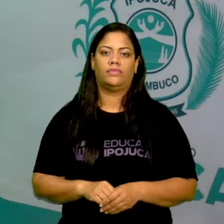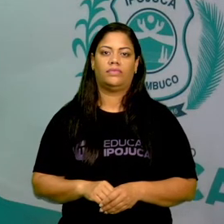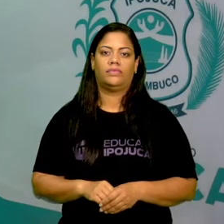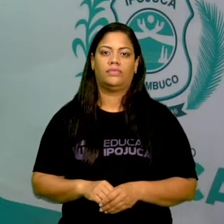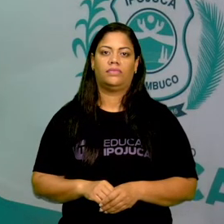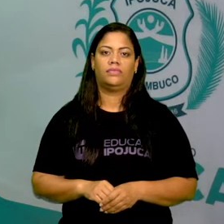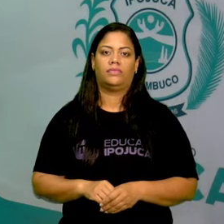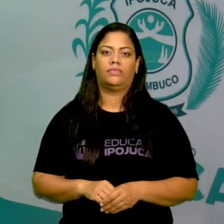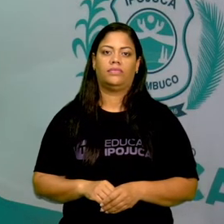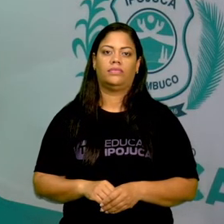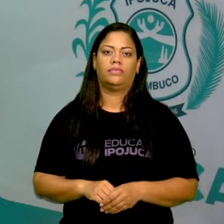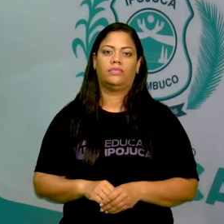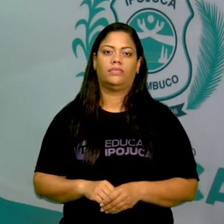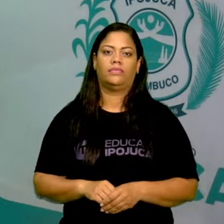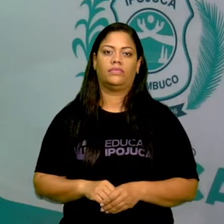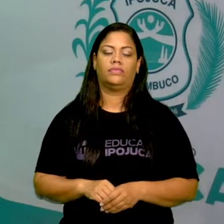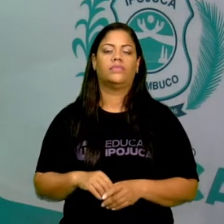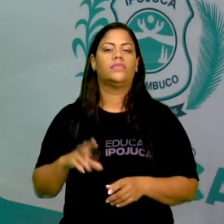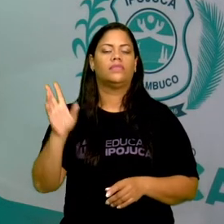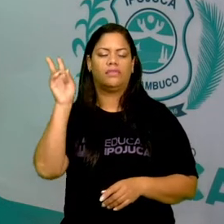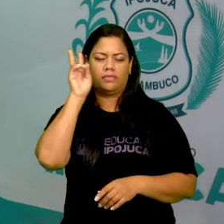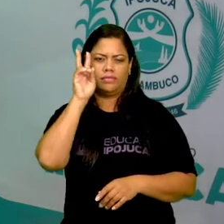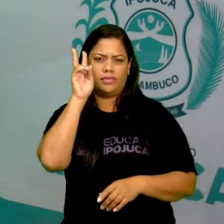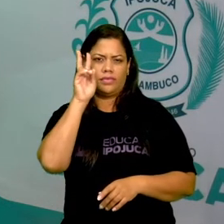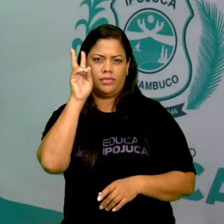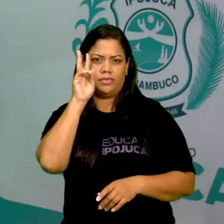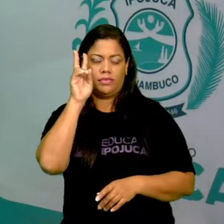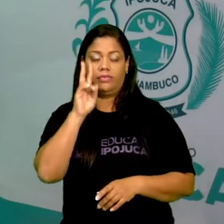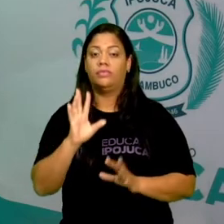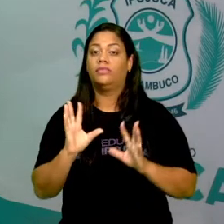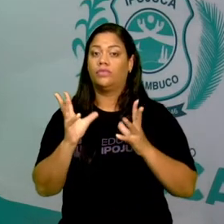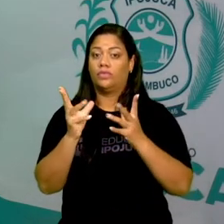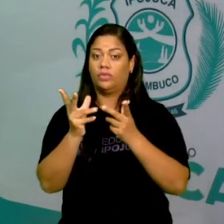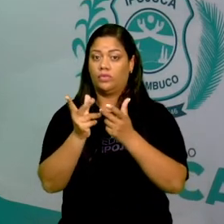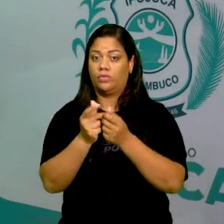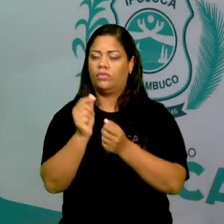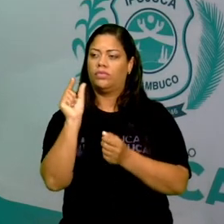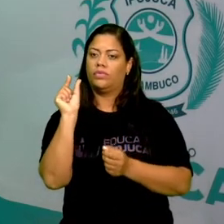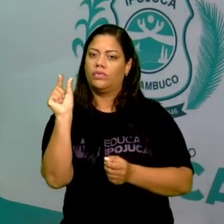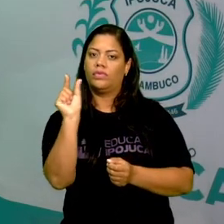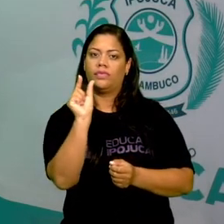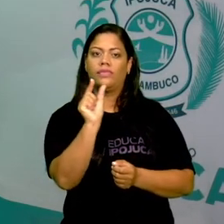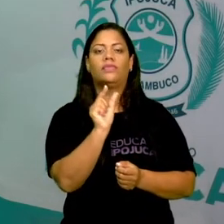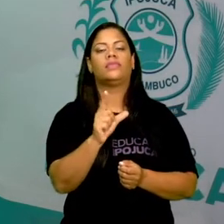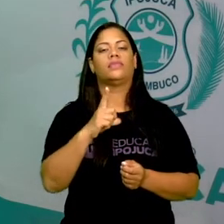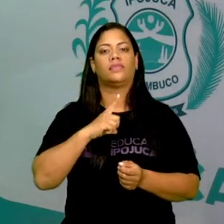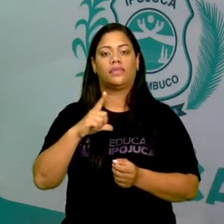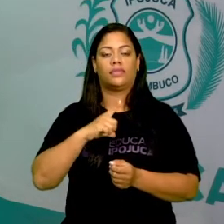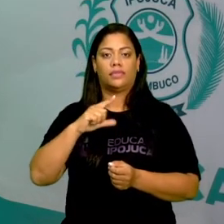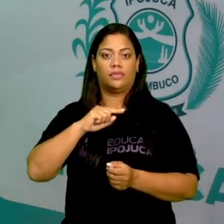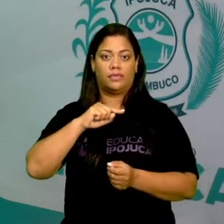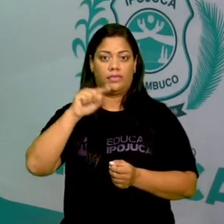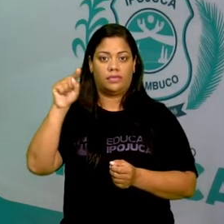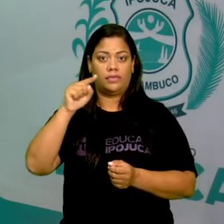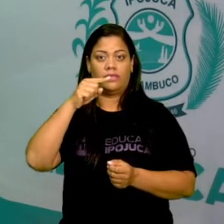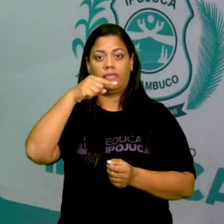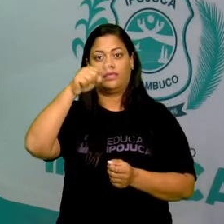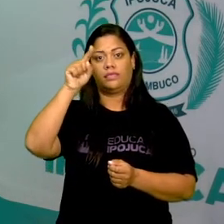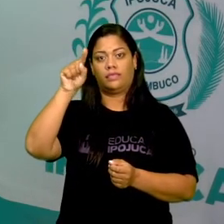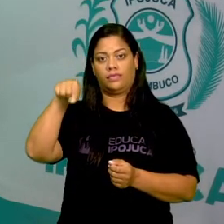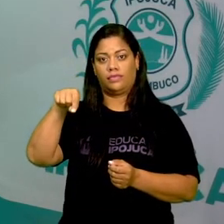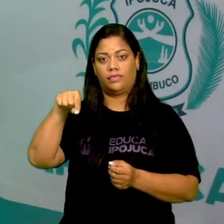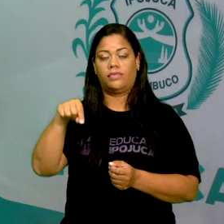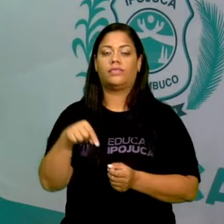Então, vamos lá para um lembrete. Todas as sílabas que recebe o acento agudo